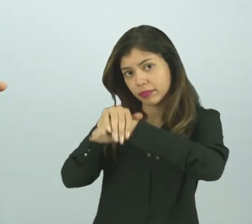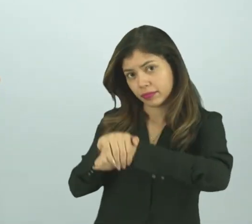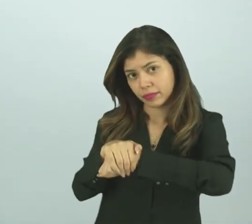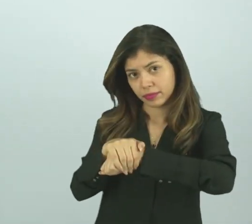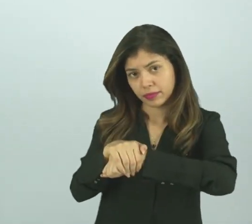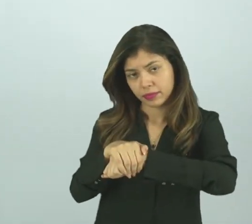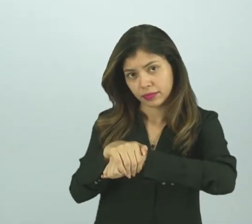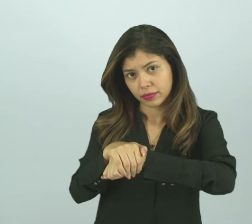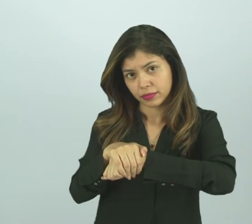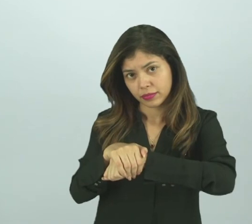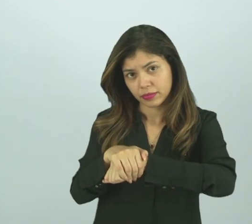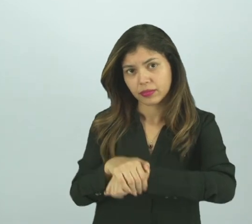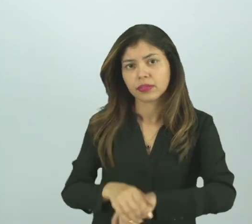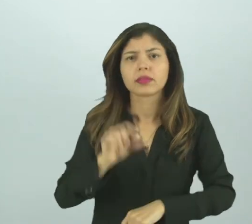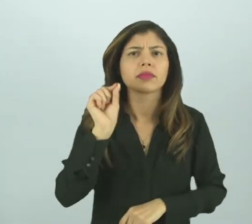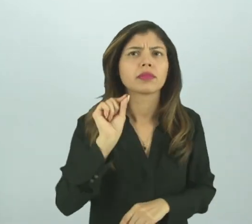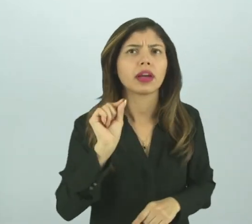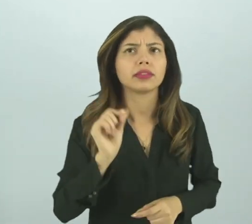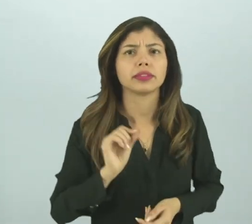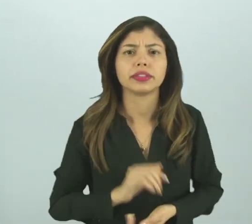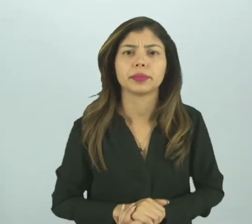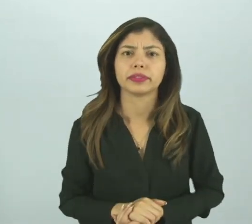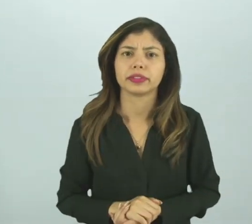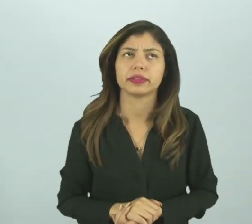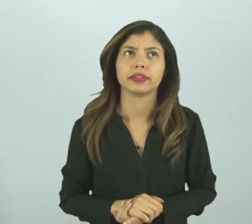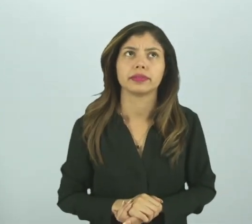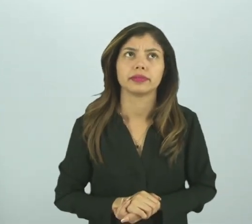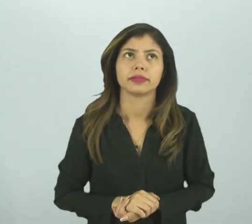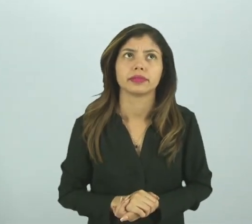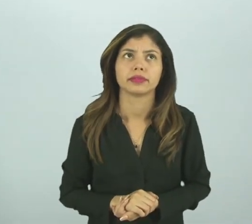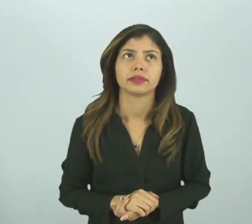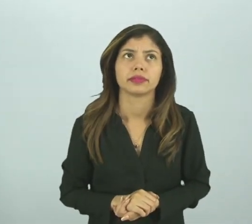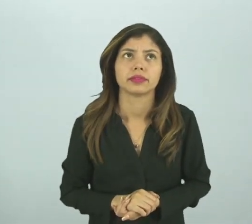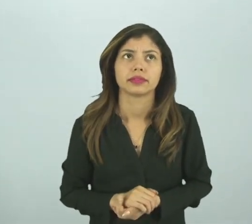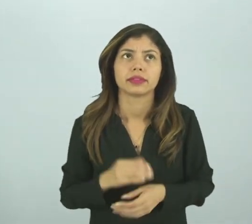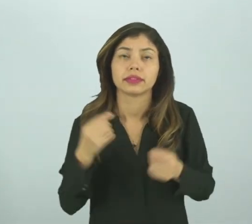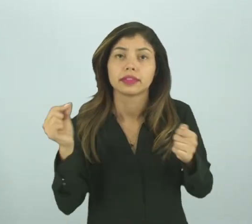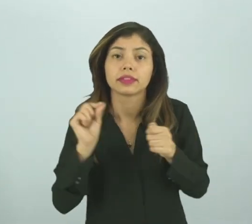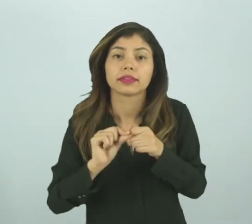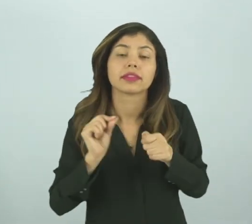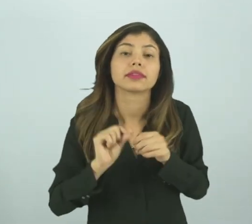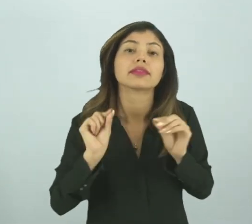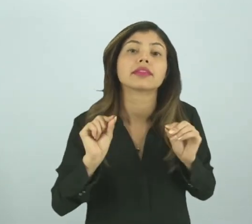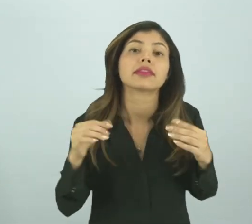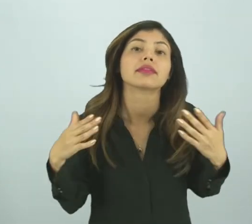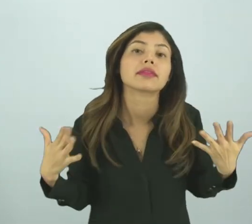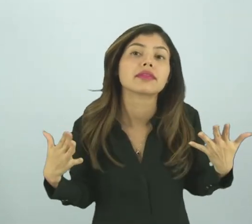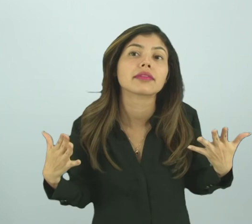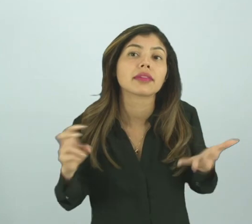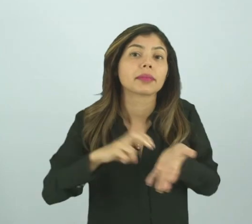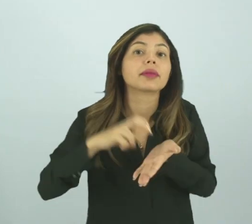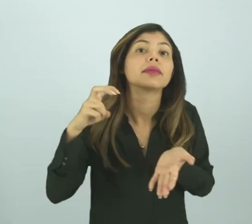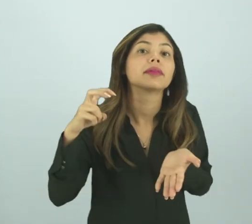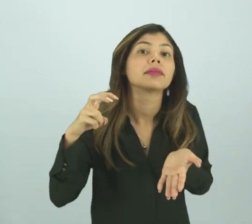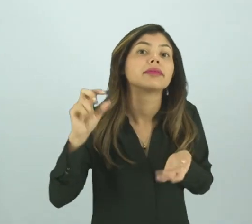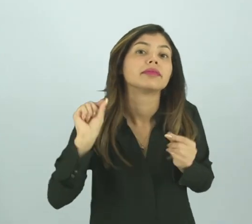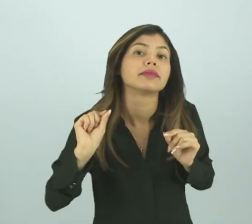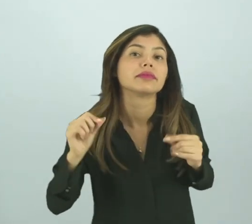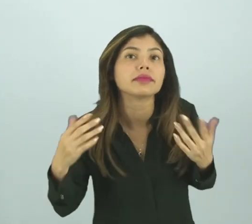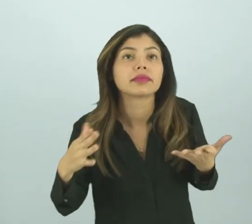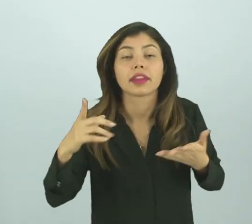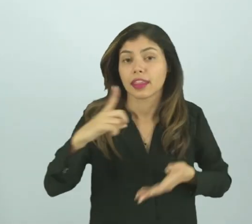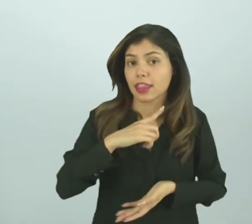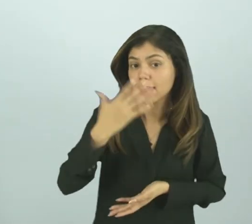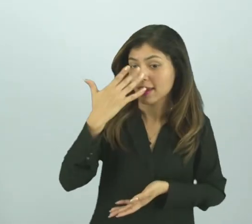fazemos durante o dia? O que vocês fazem pela manhã? Tem